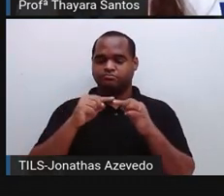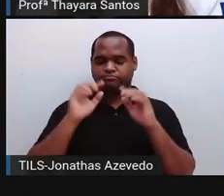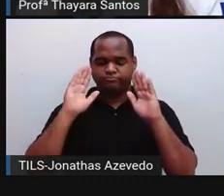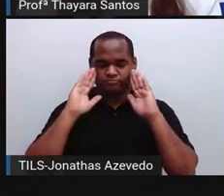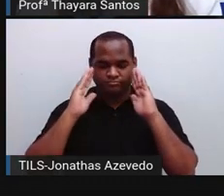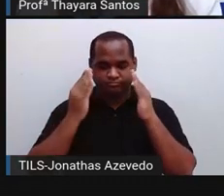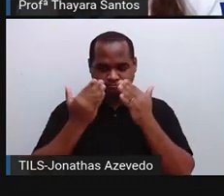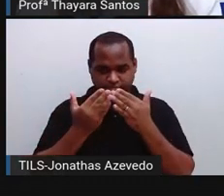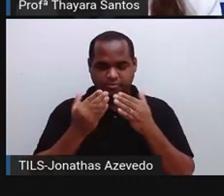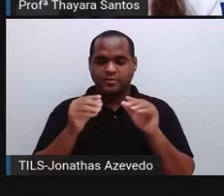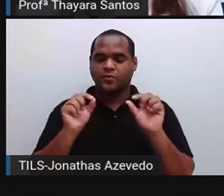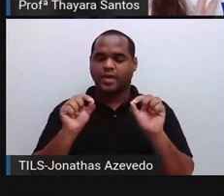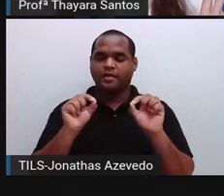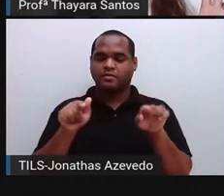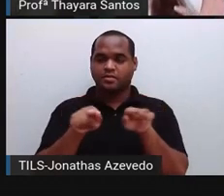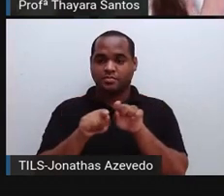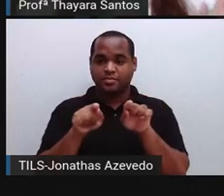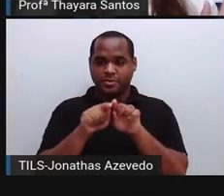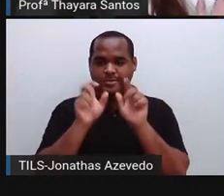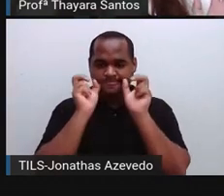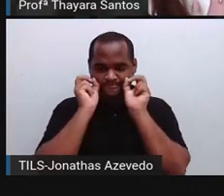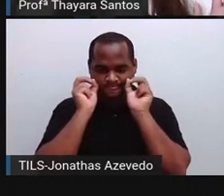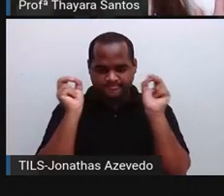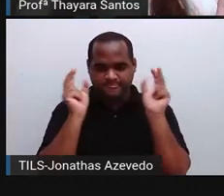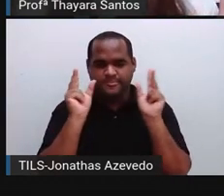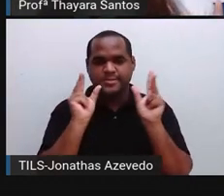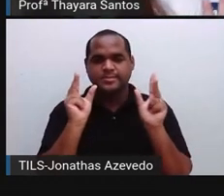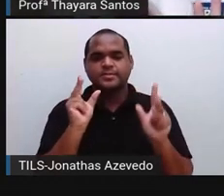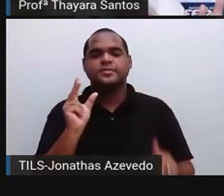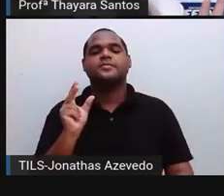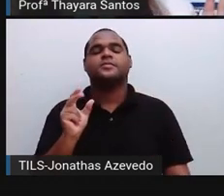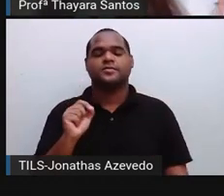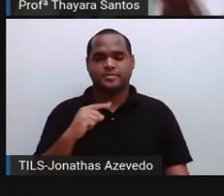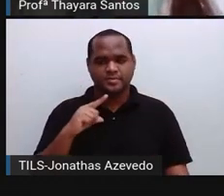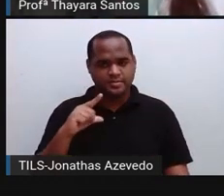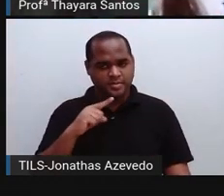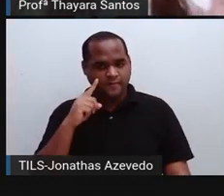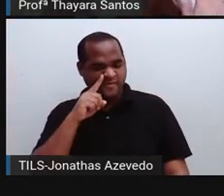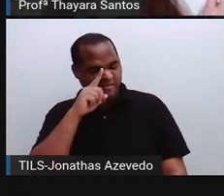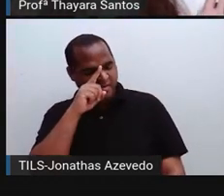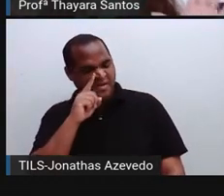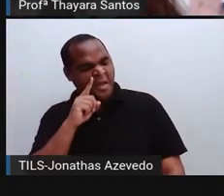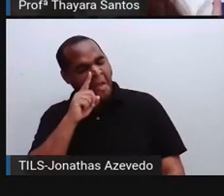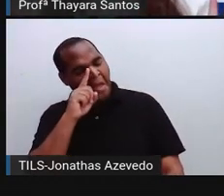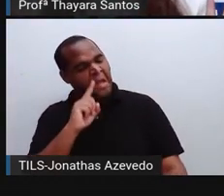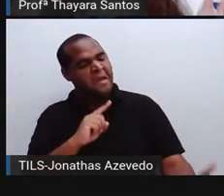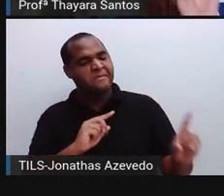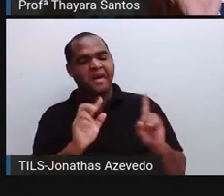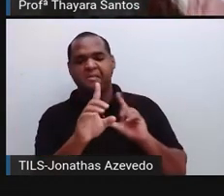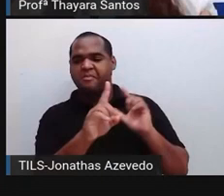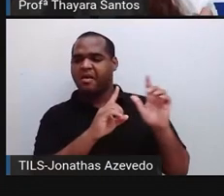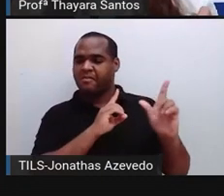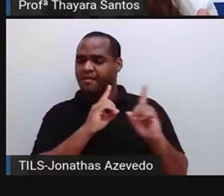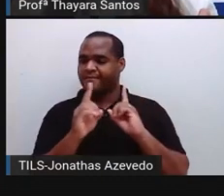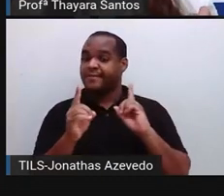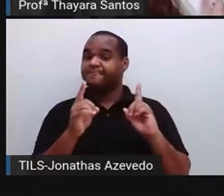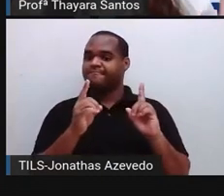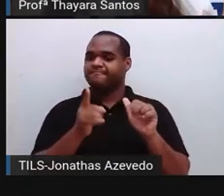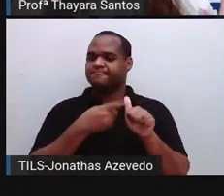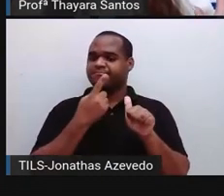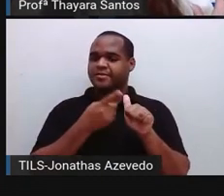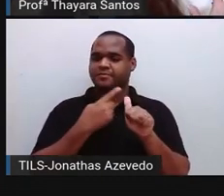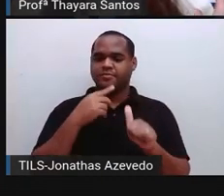e o estado de alerta. Então, ali quando a situação de perigo, naquele primeiro momento, libera a noradrenalina,